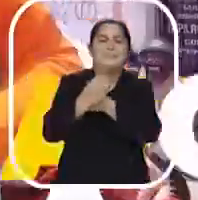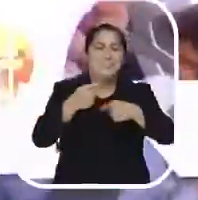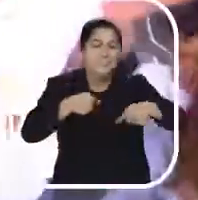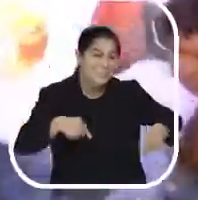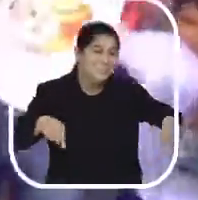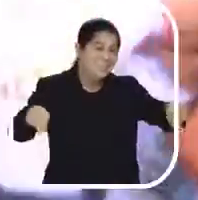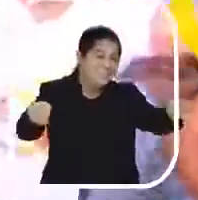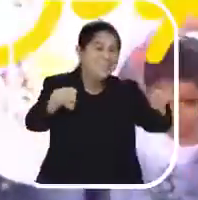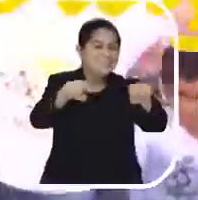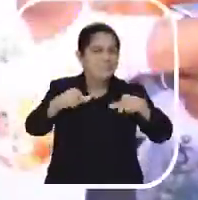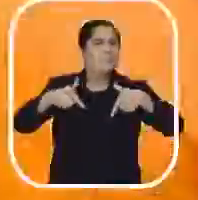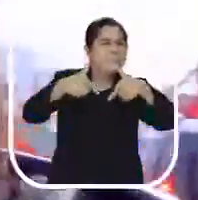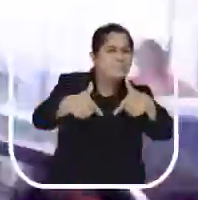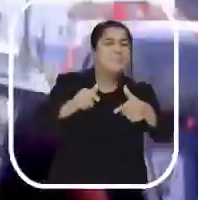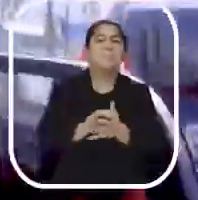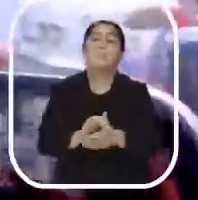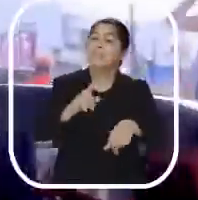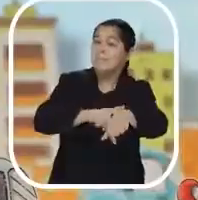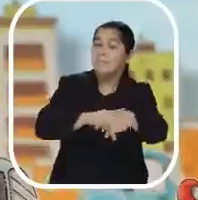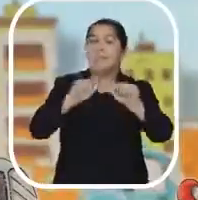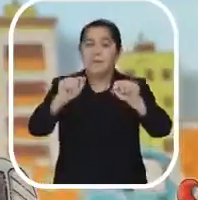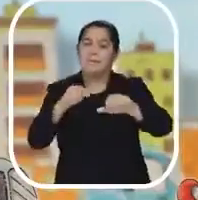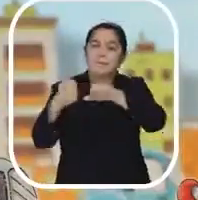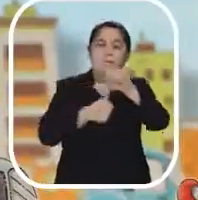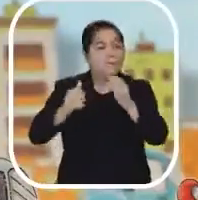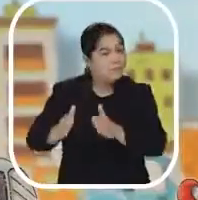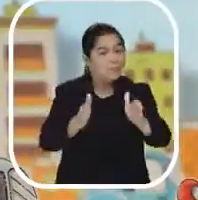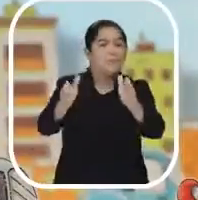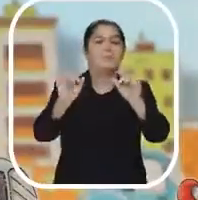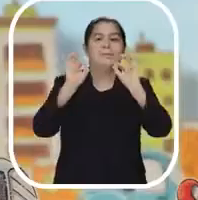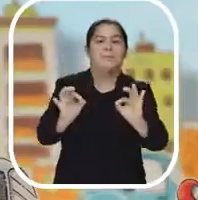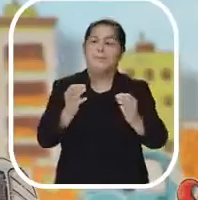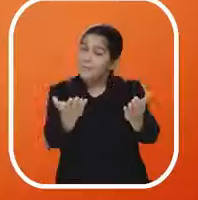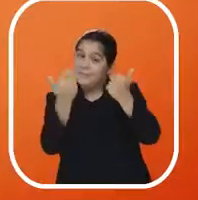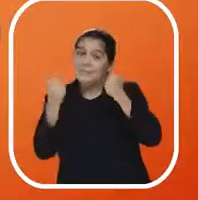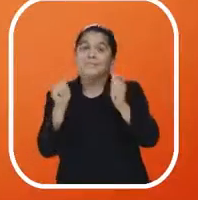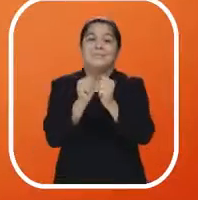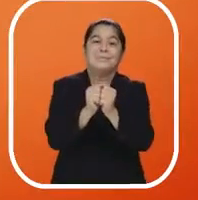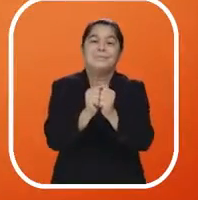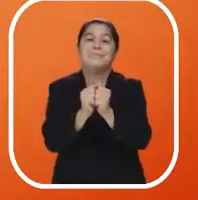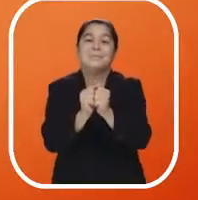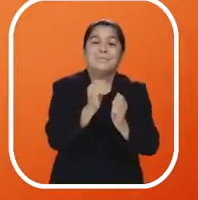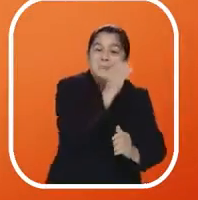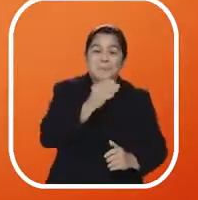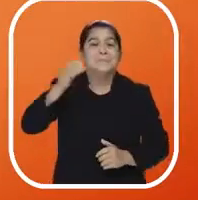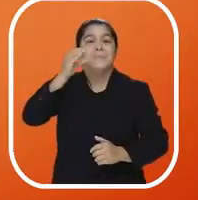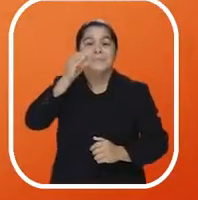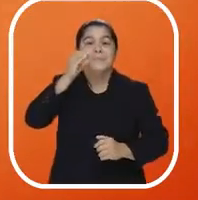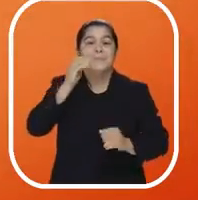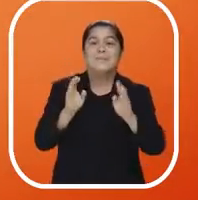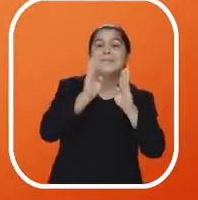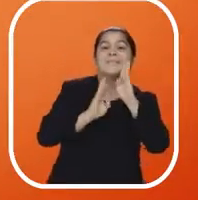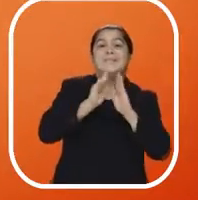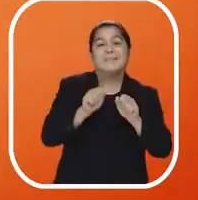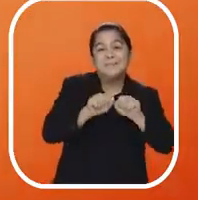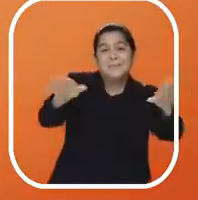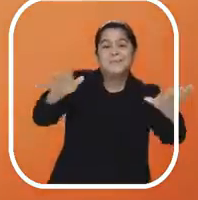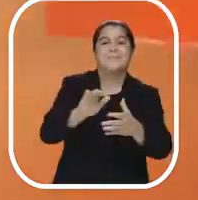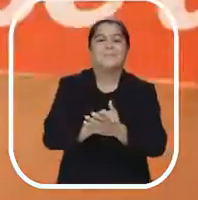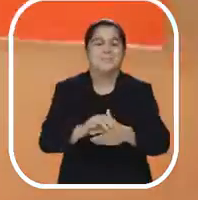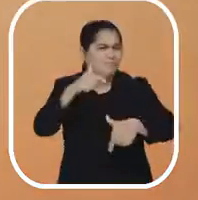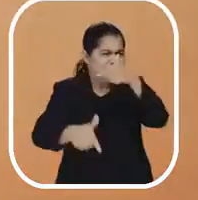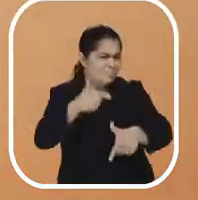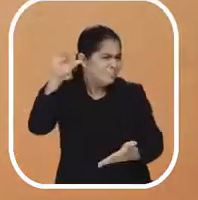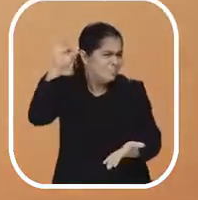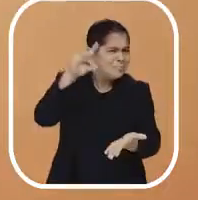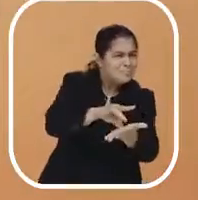cuidar da gente com superação. Está na hora de mudar o caminho. Siga com a gente. Siga Cida nas redes sociais.